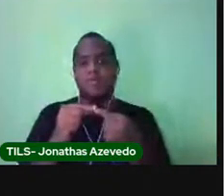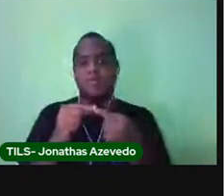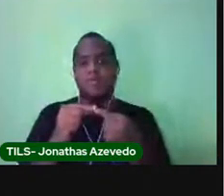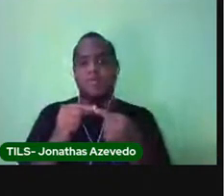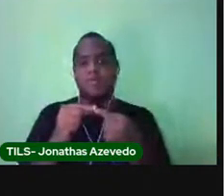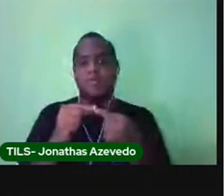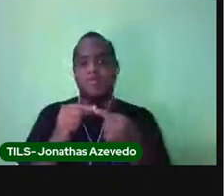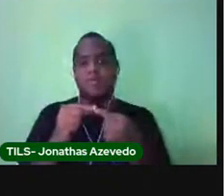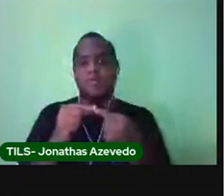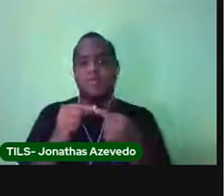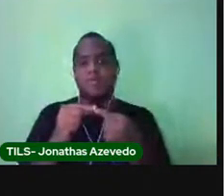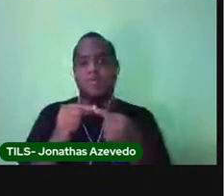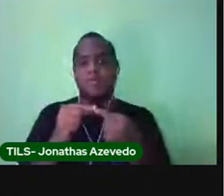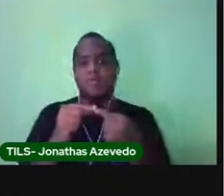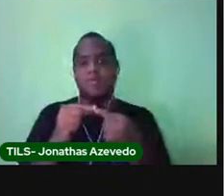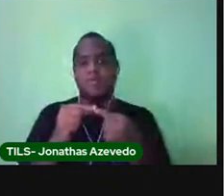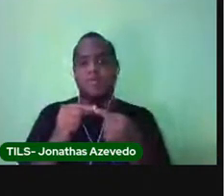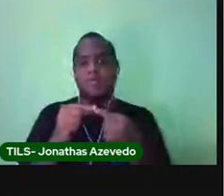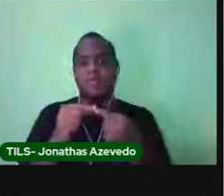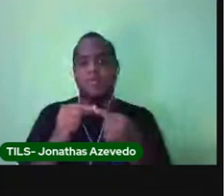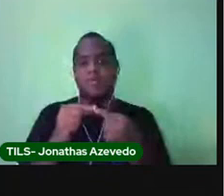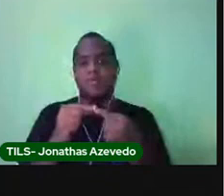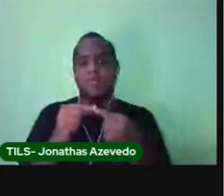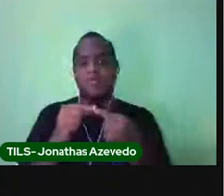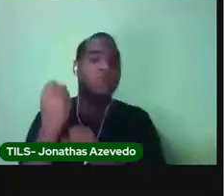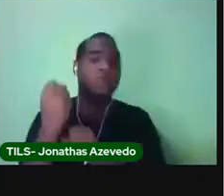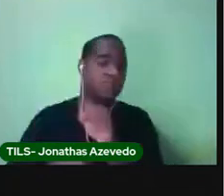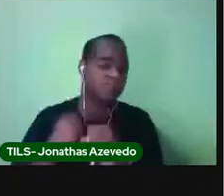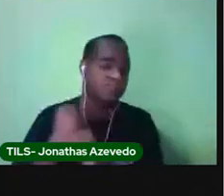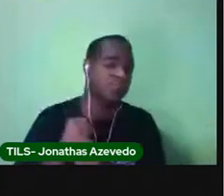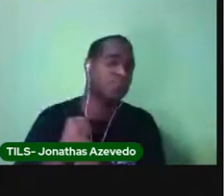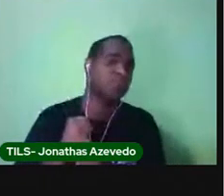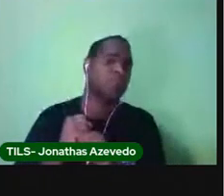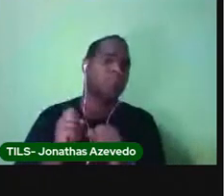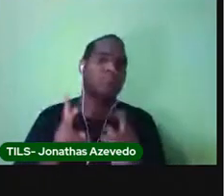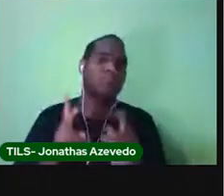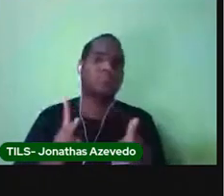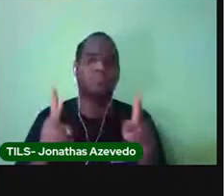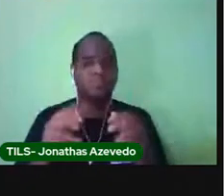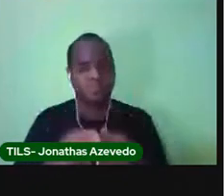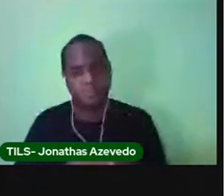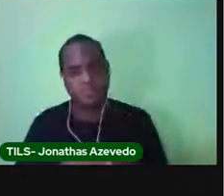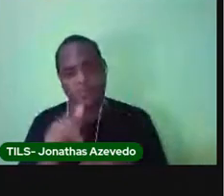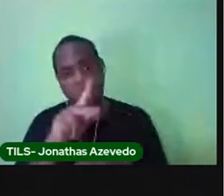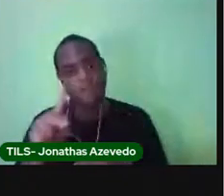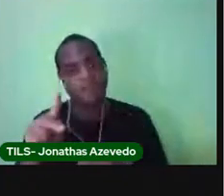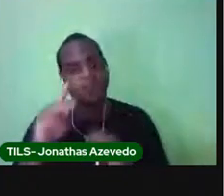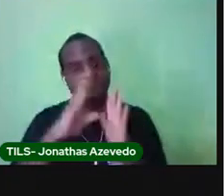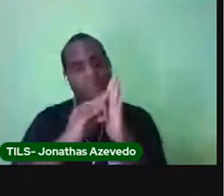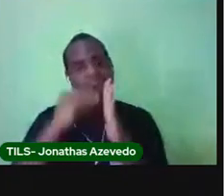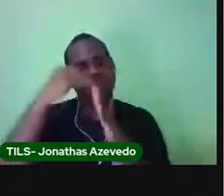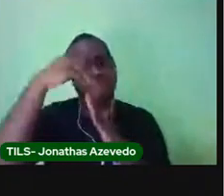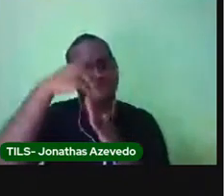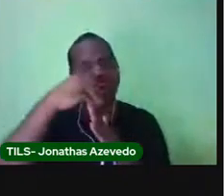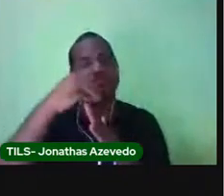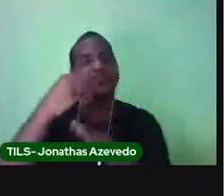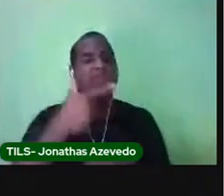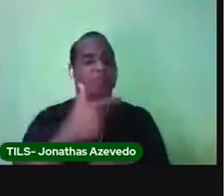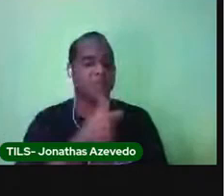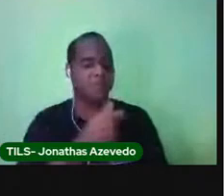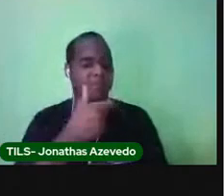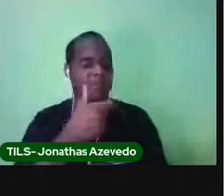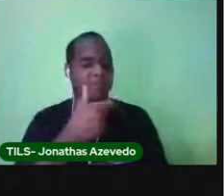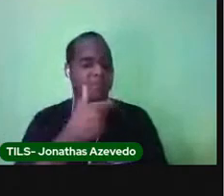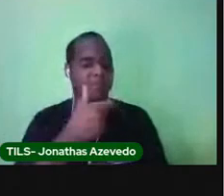e anualmente? Olha para esse calendário de vacinação. Ele começa assim. Ao nascer,